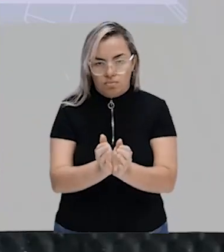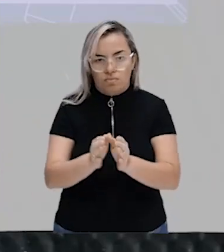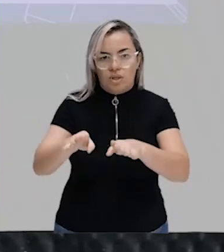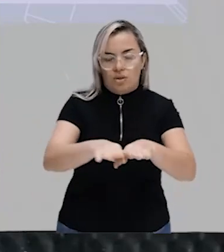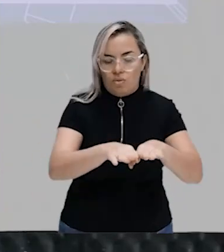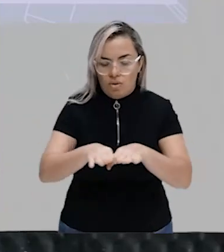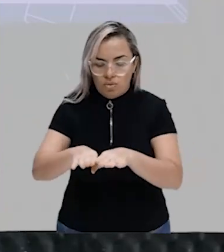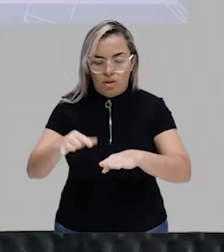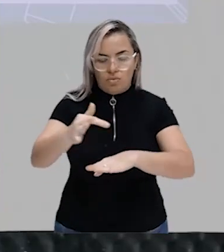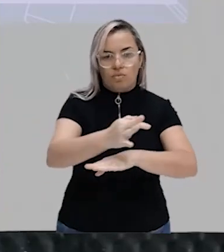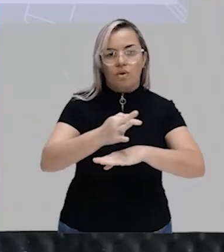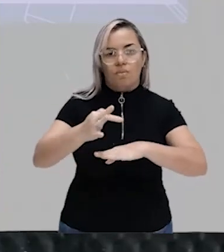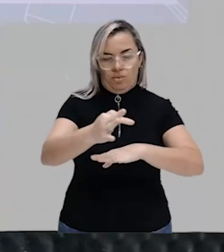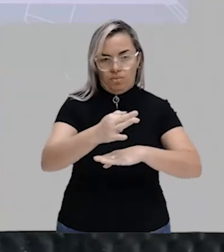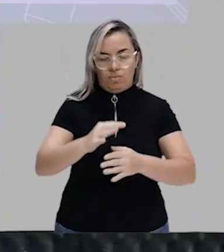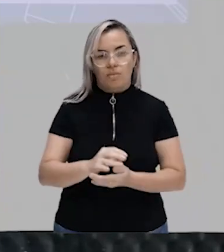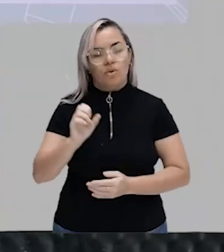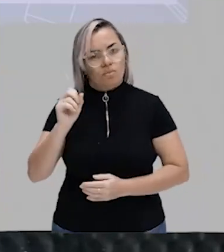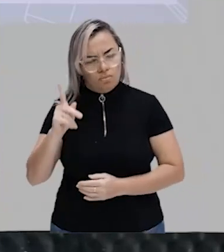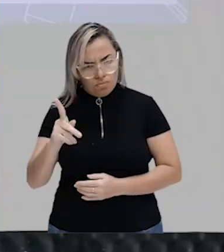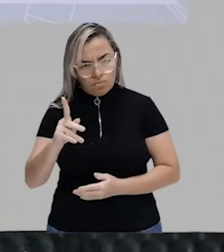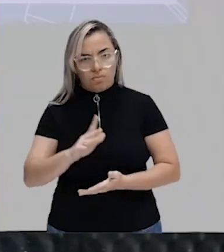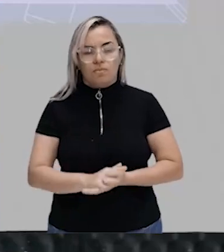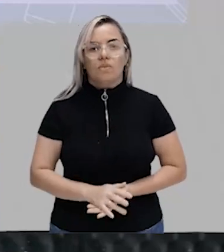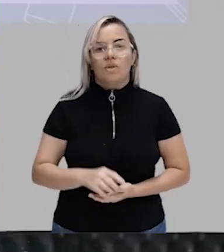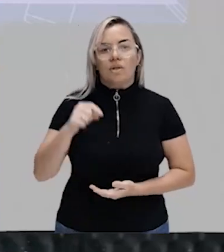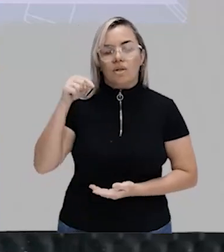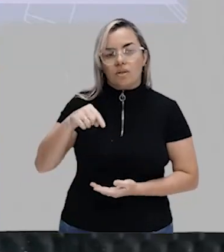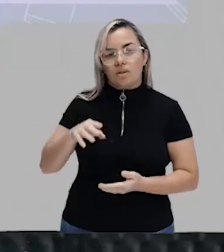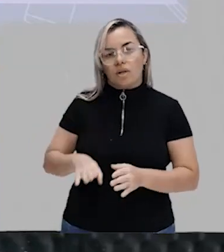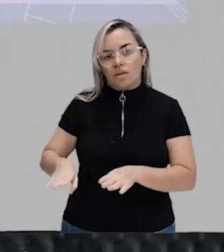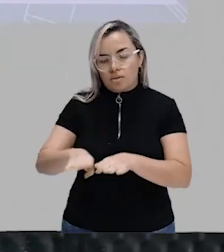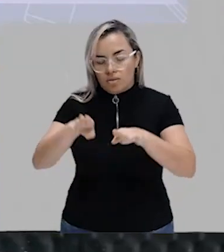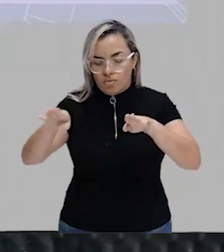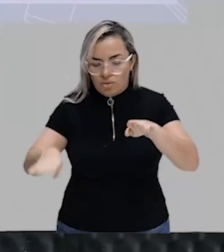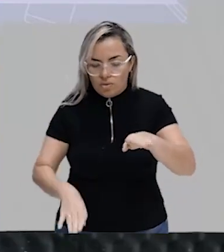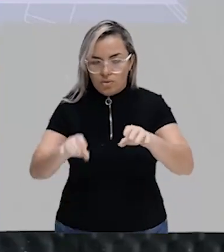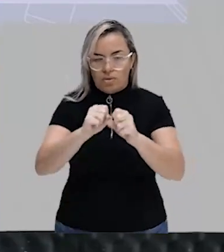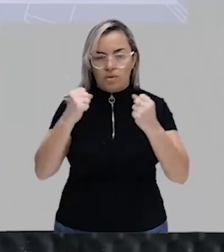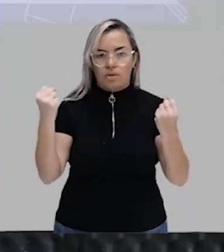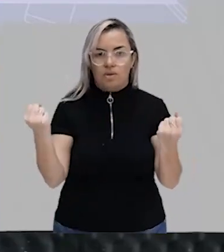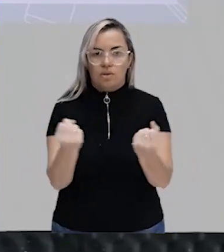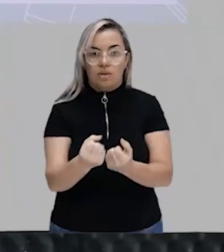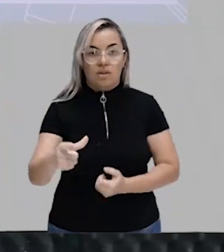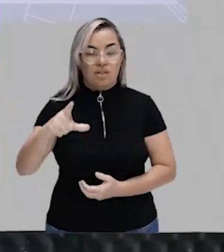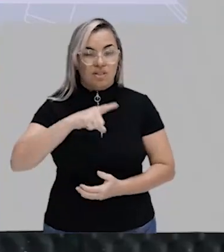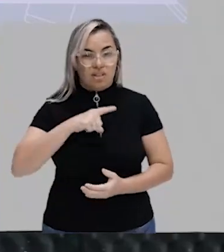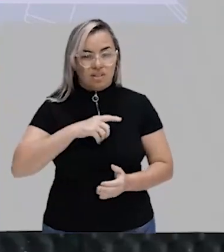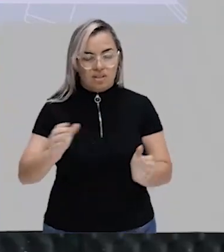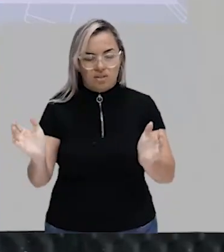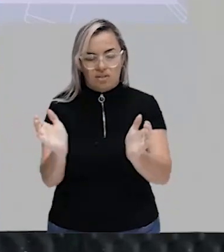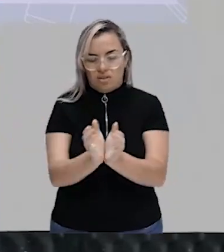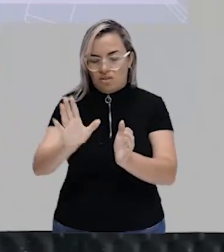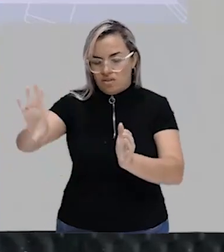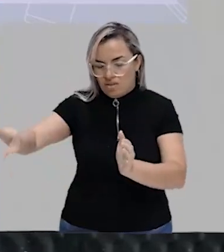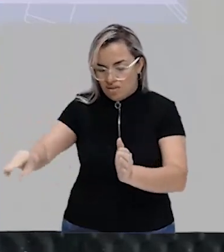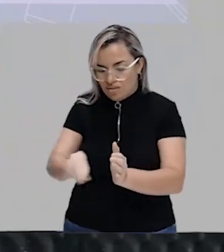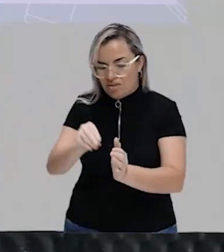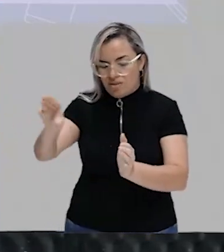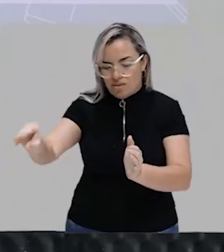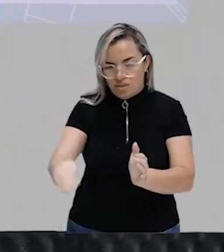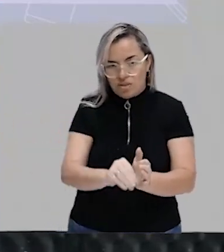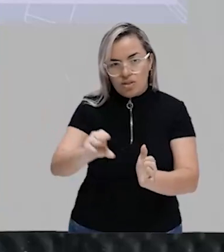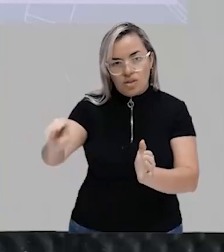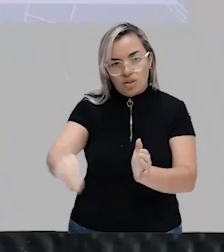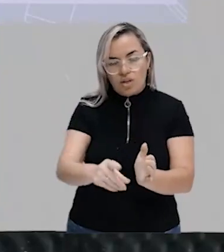formal, ok? Apesar de ser fruto da desigualdade, existe na classe uma igualdade formal